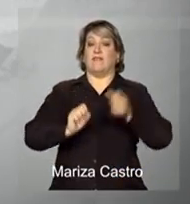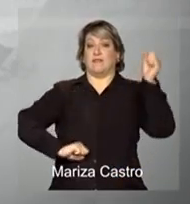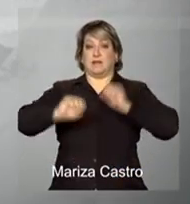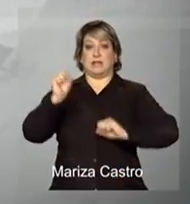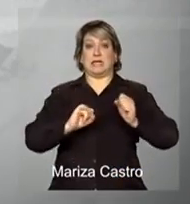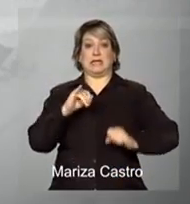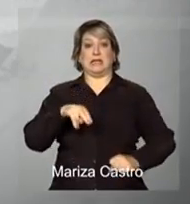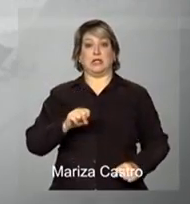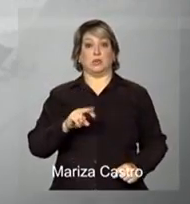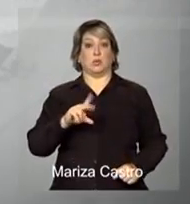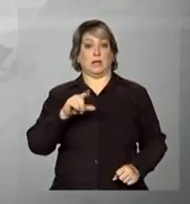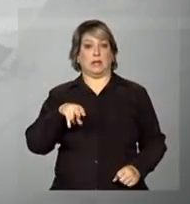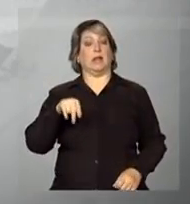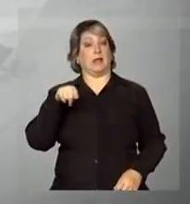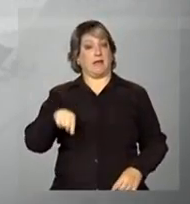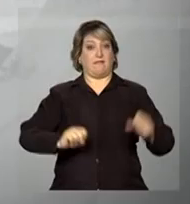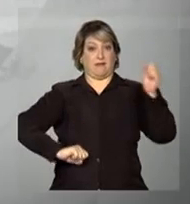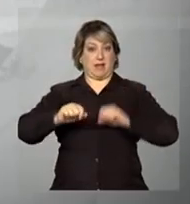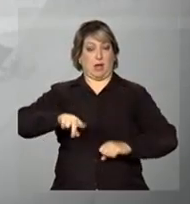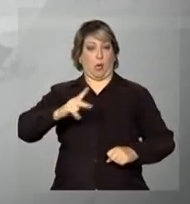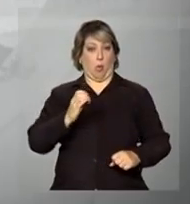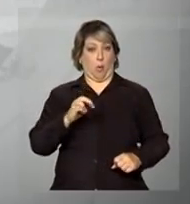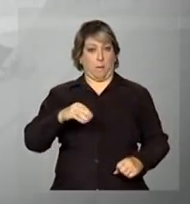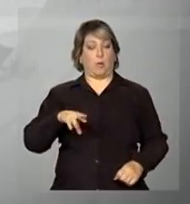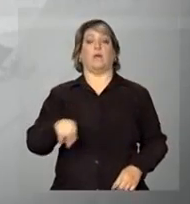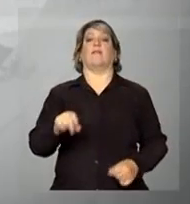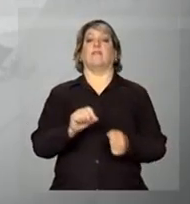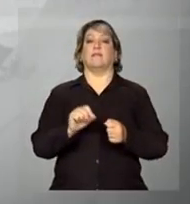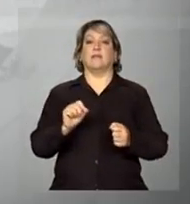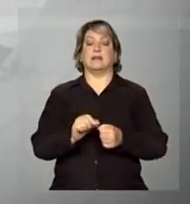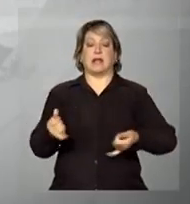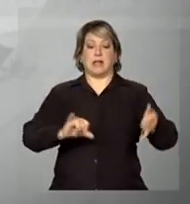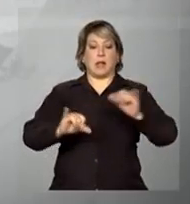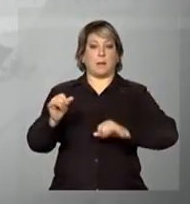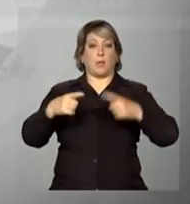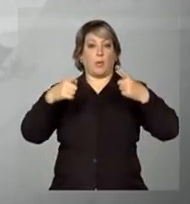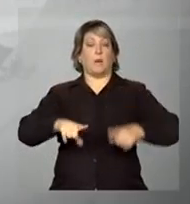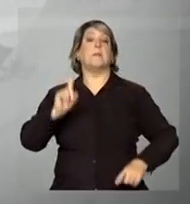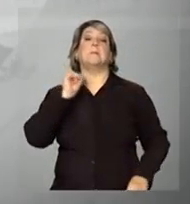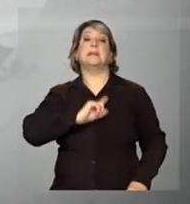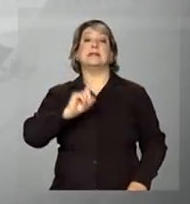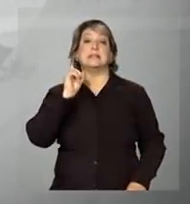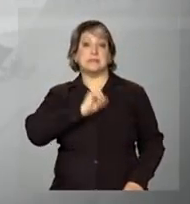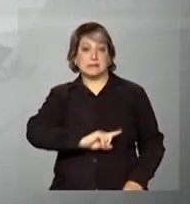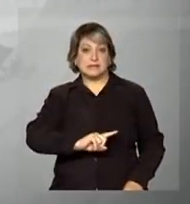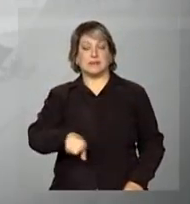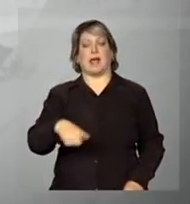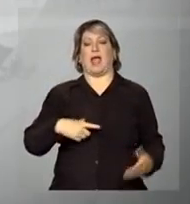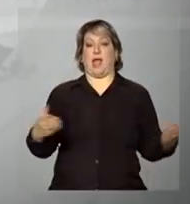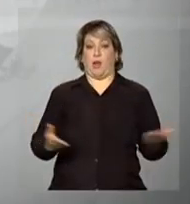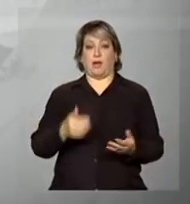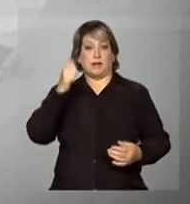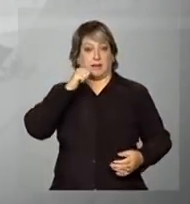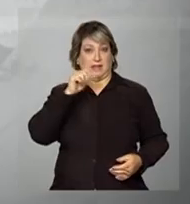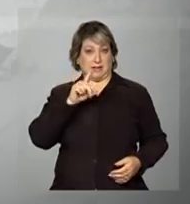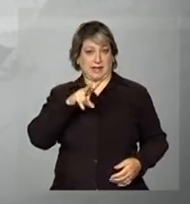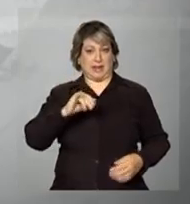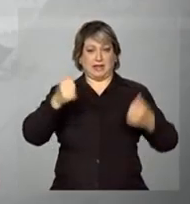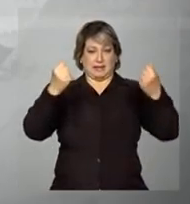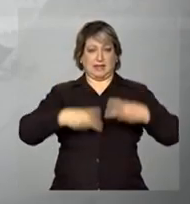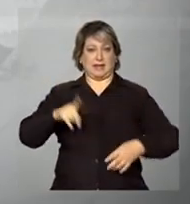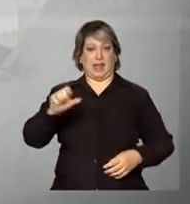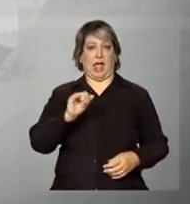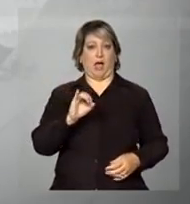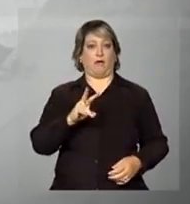insulina. A fabricação do hormônio será feita em um laboratório de Minas Gerais. Ao vivo de Belo Horizonte, a repórter